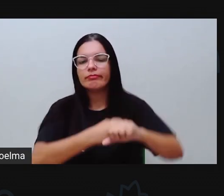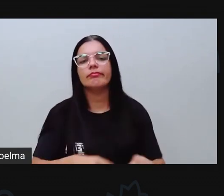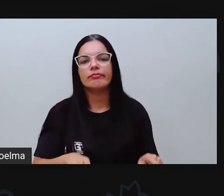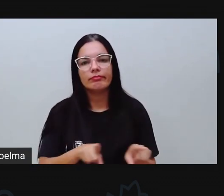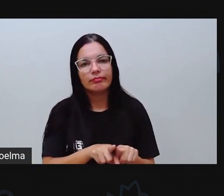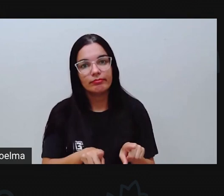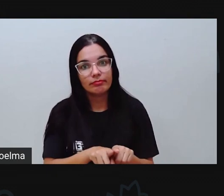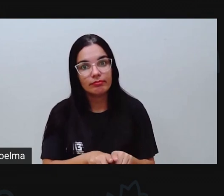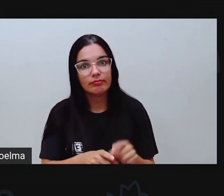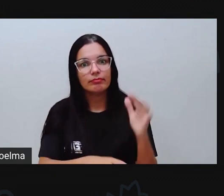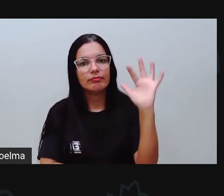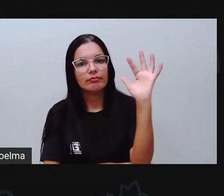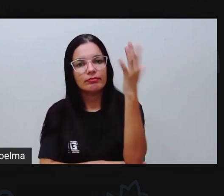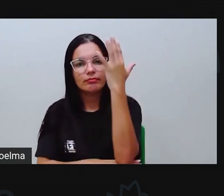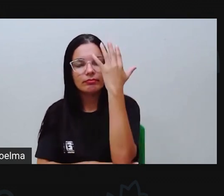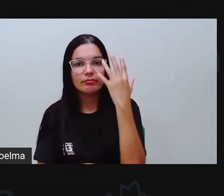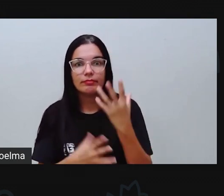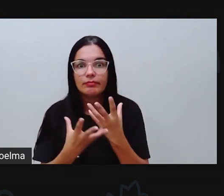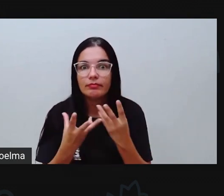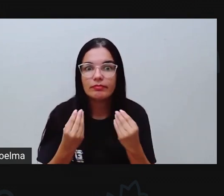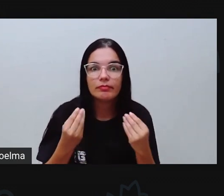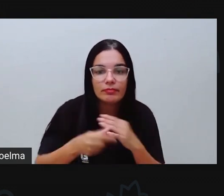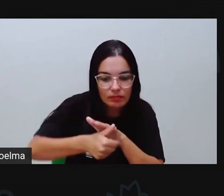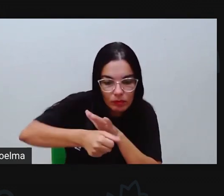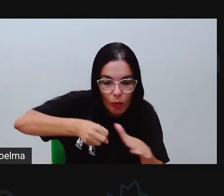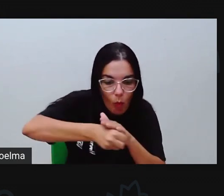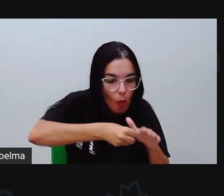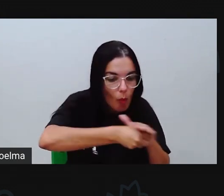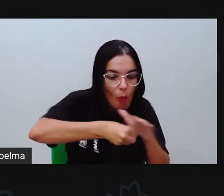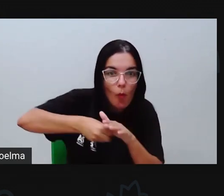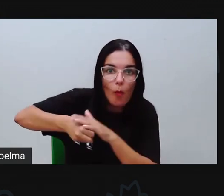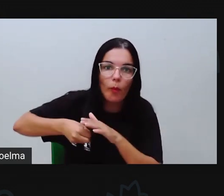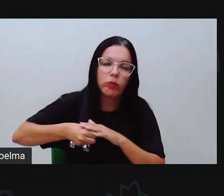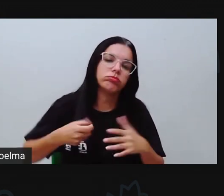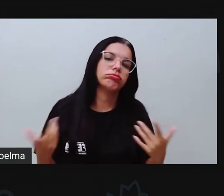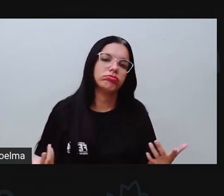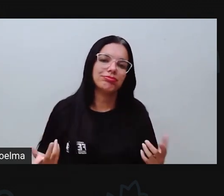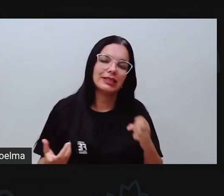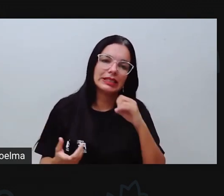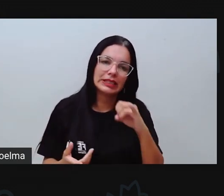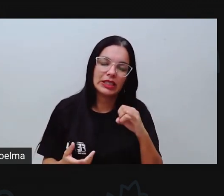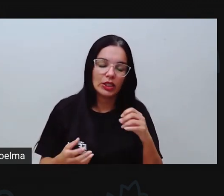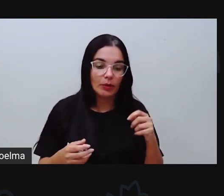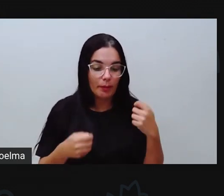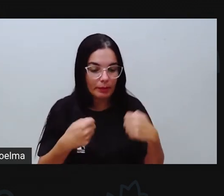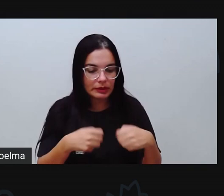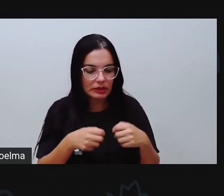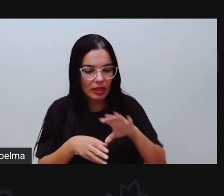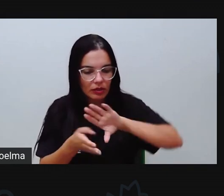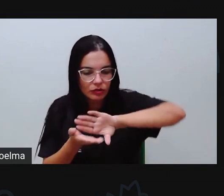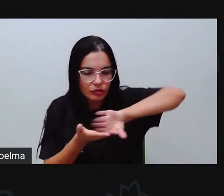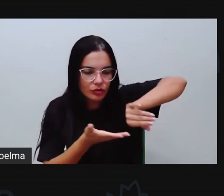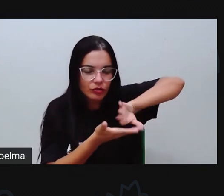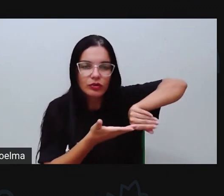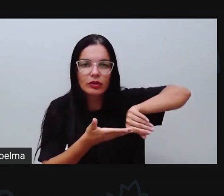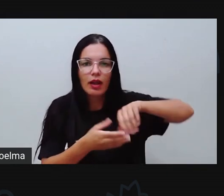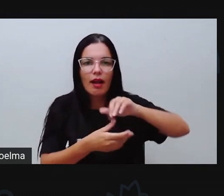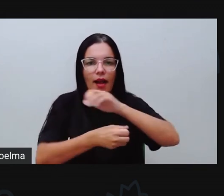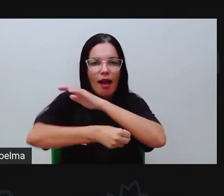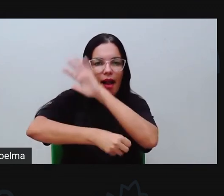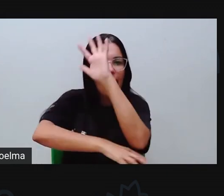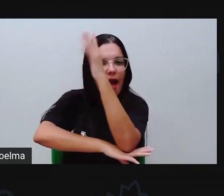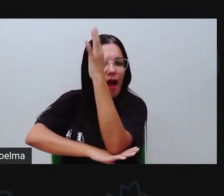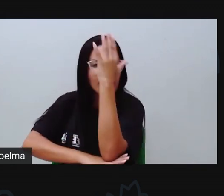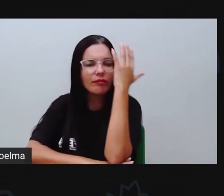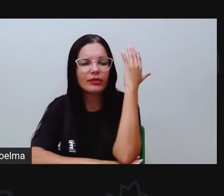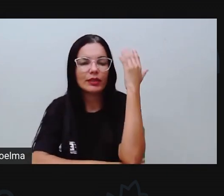exagerada, né, onde não é retirado apenas o necessário, mas devido à gula do homem,